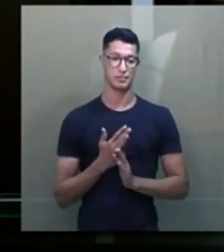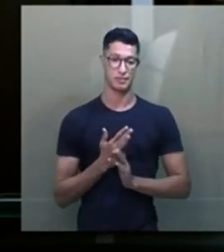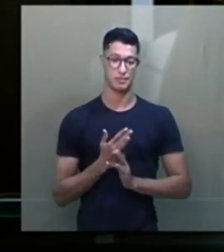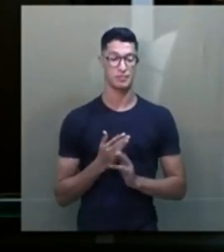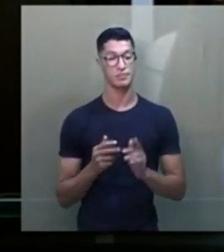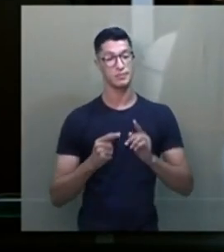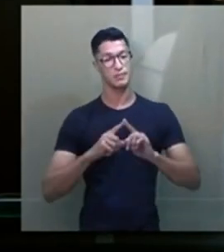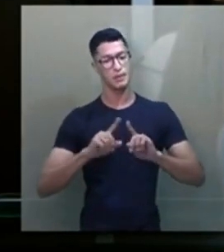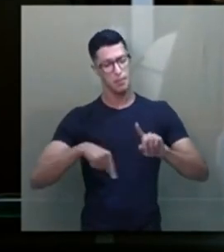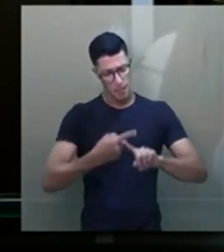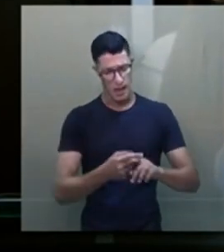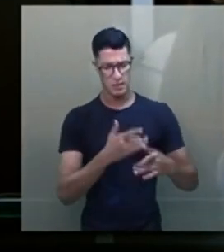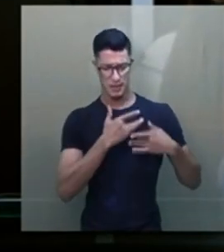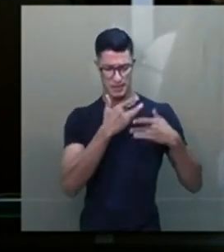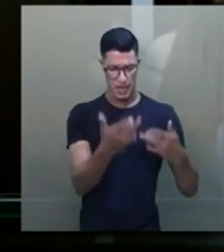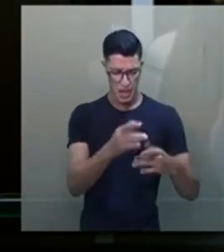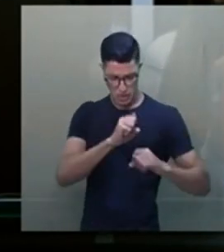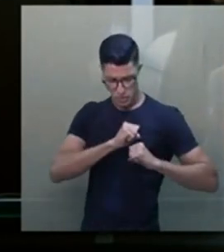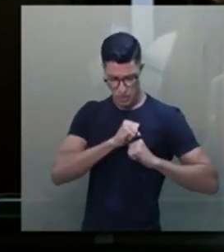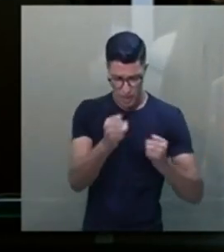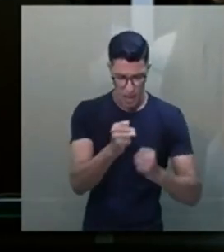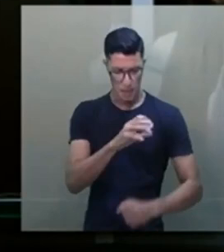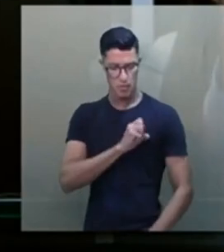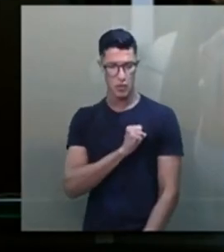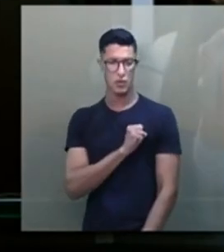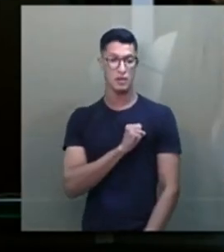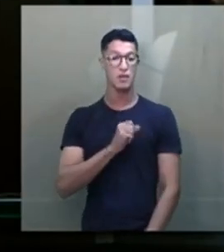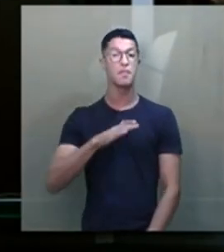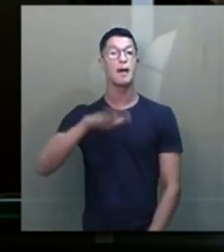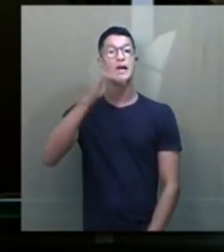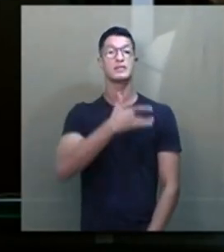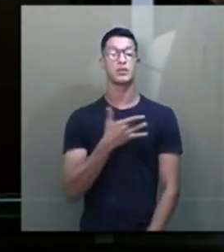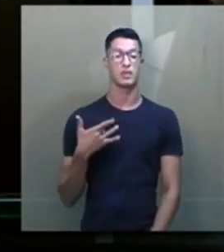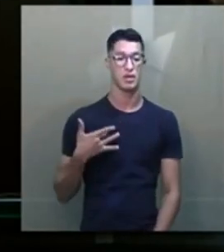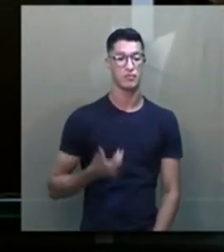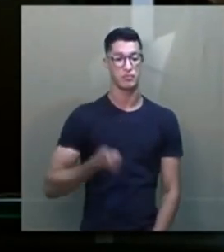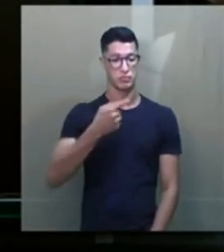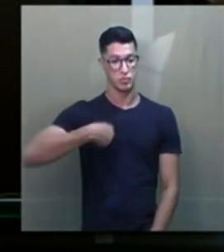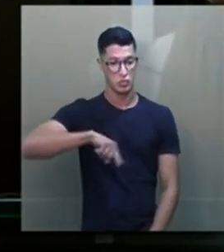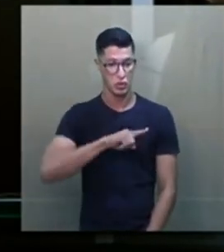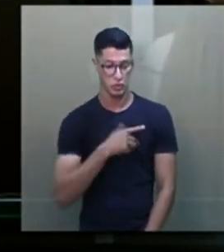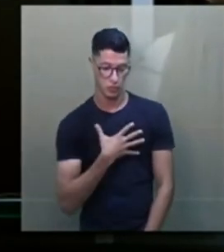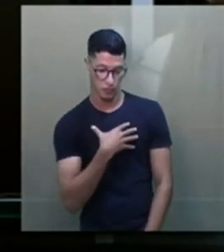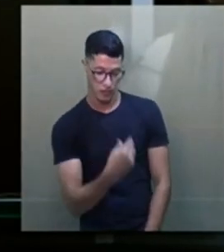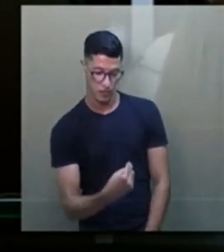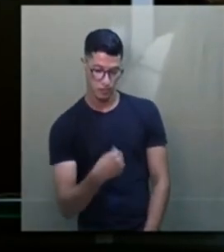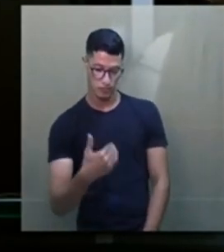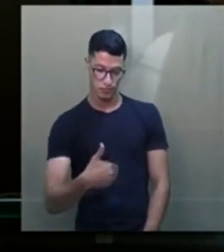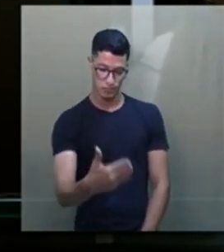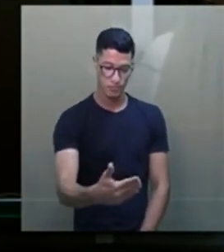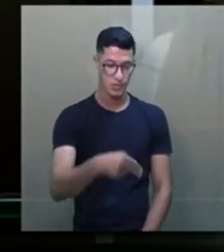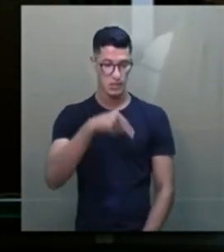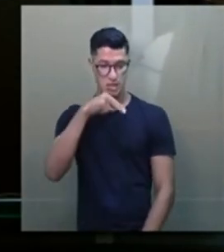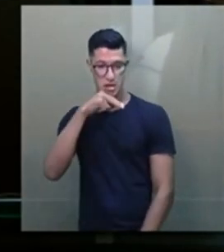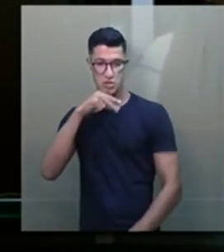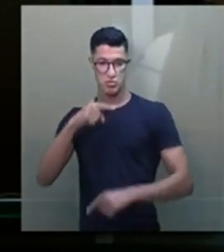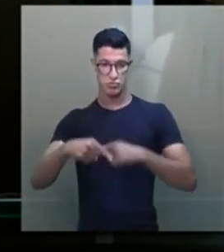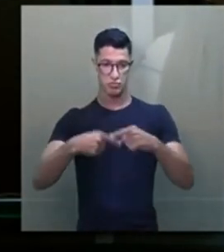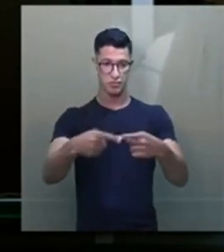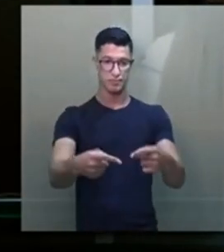mais fraterna, mais solidária, mais amorosa, mais saudável para os nossos filhos, para os nossos netos. Então,